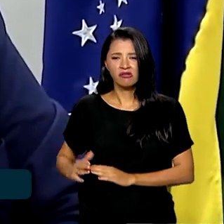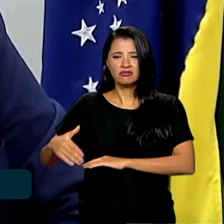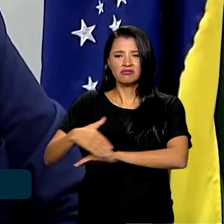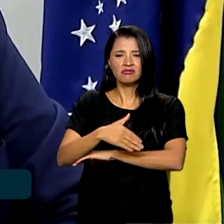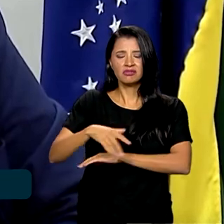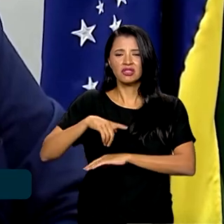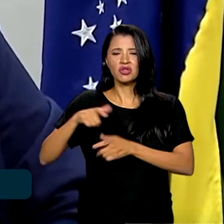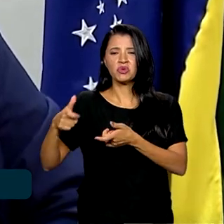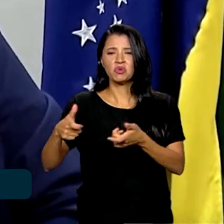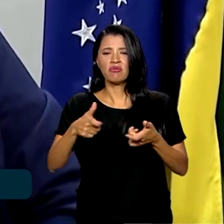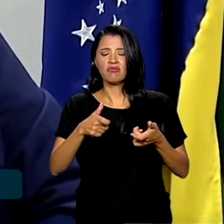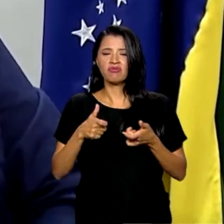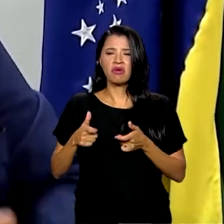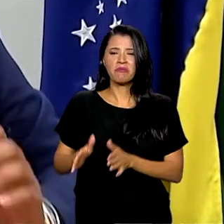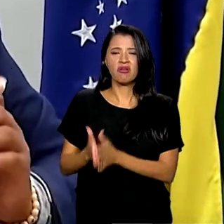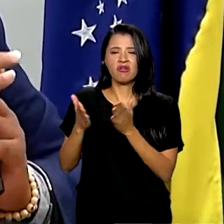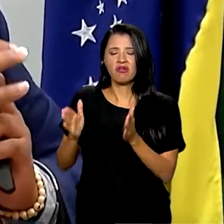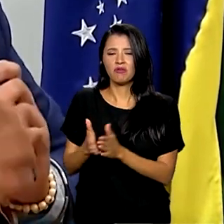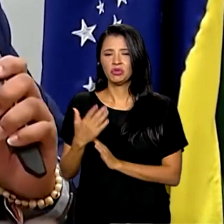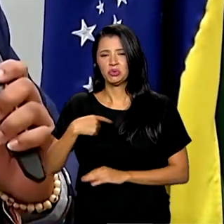vielas, nas periferias do nosso país.